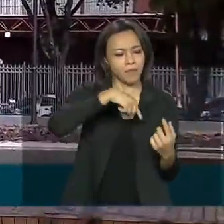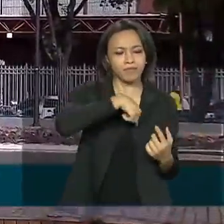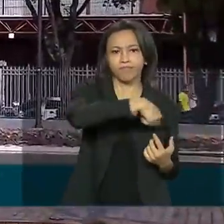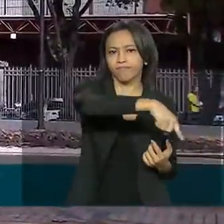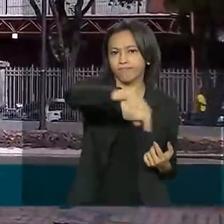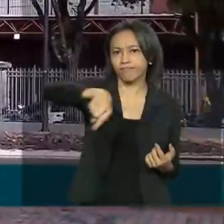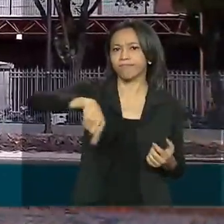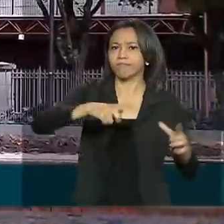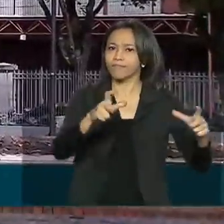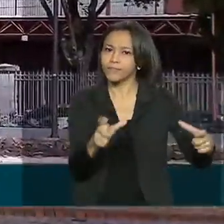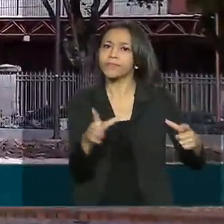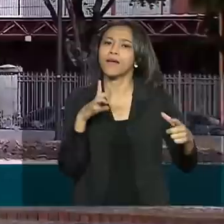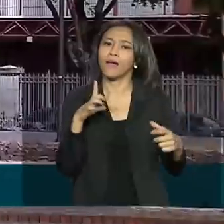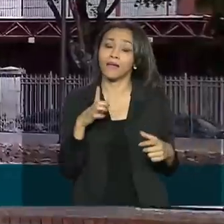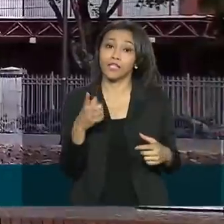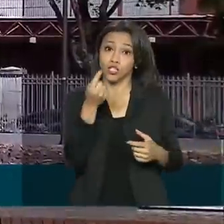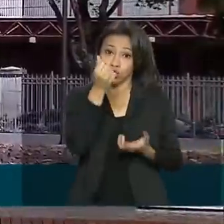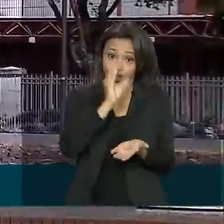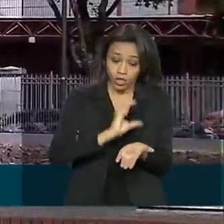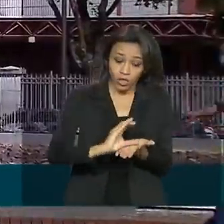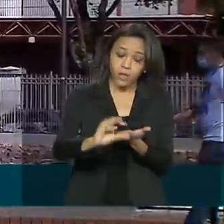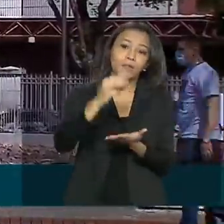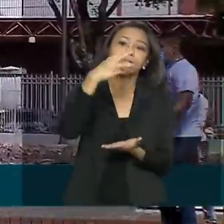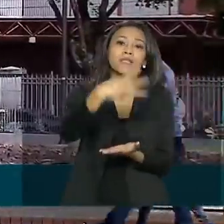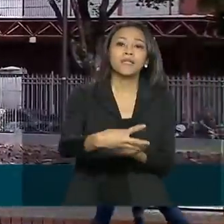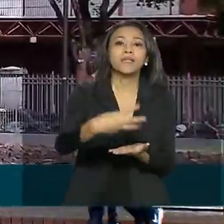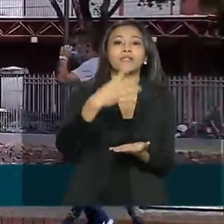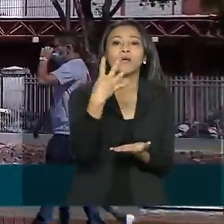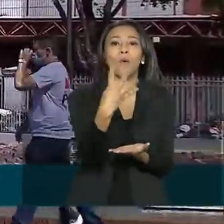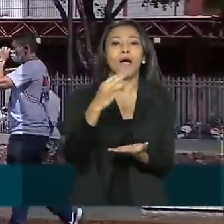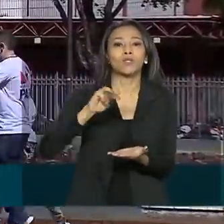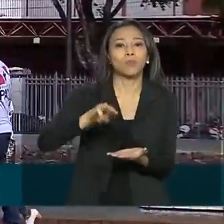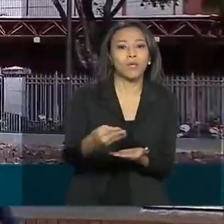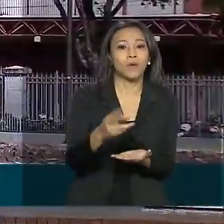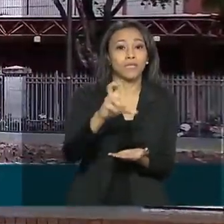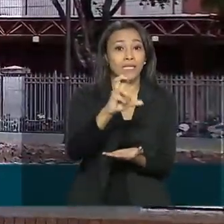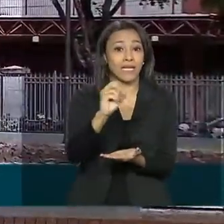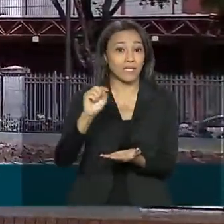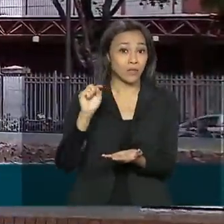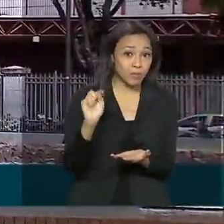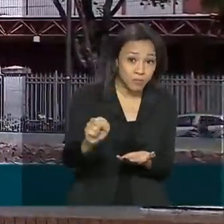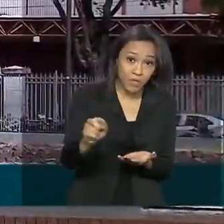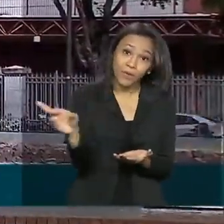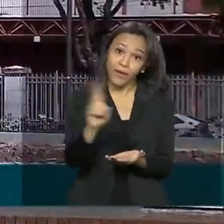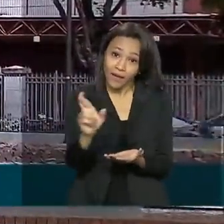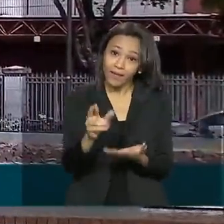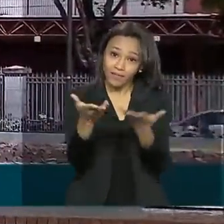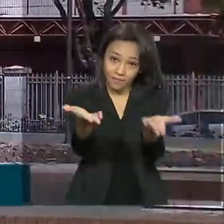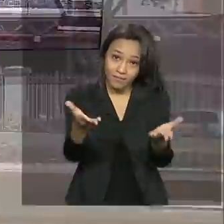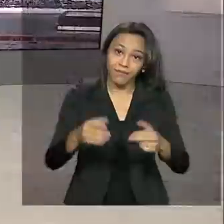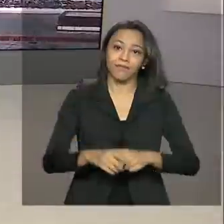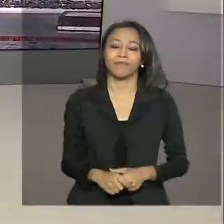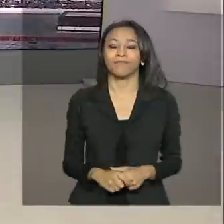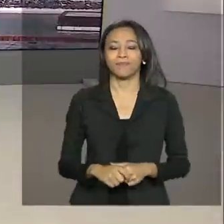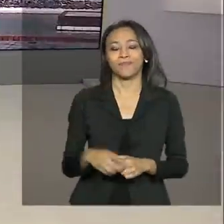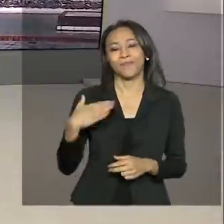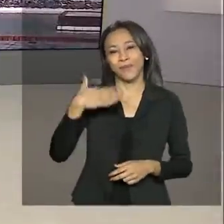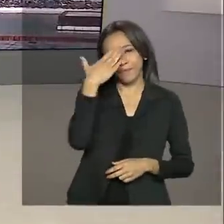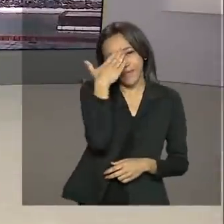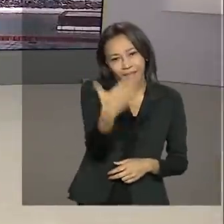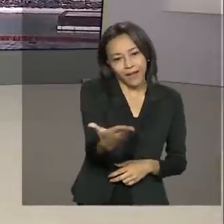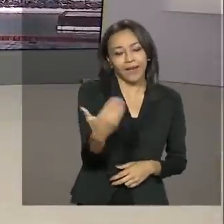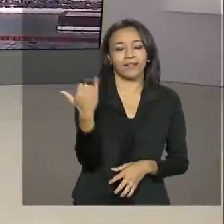recebeu investimento de R$ 34,5 milhões do governo federal. Renata. Muito obrigada, Manu, pelas